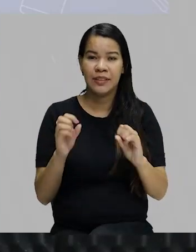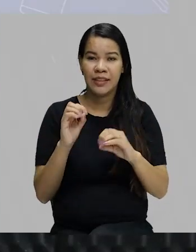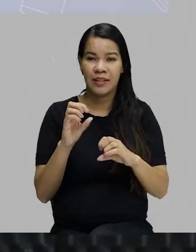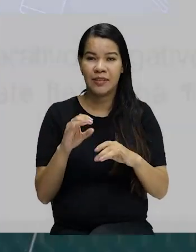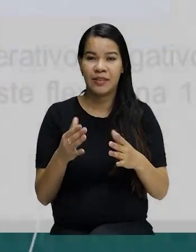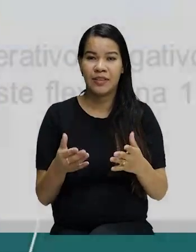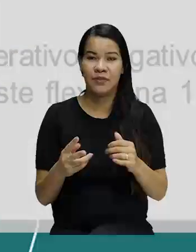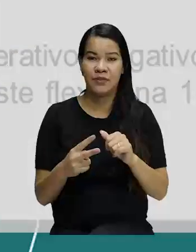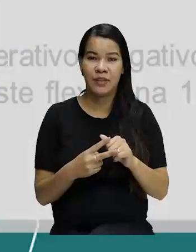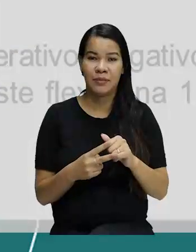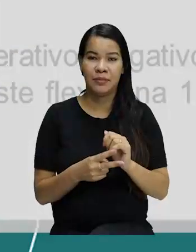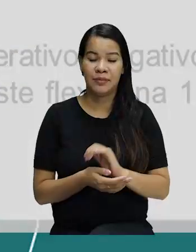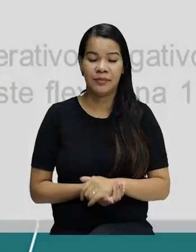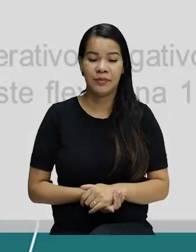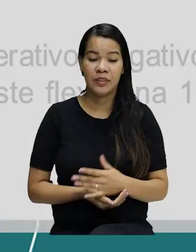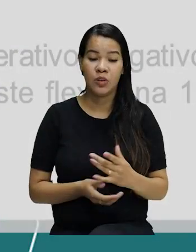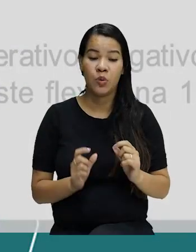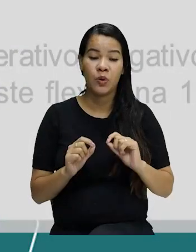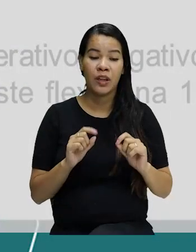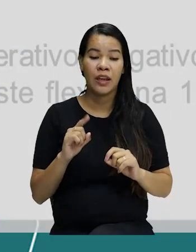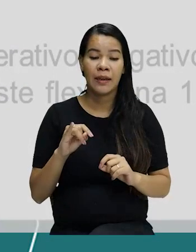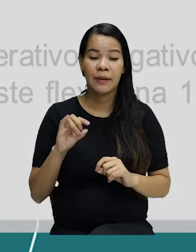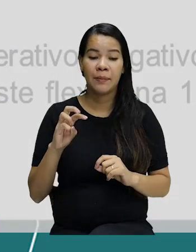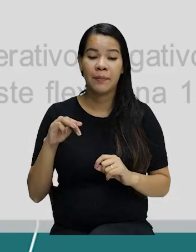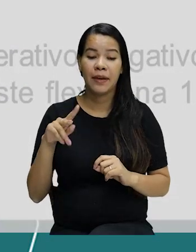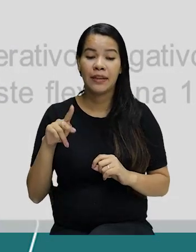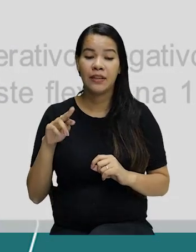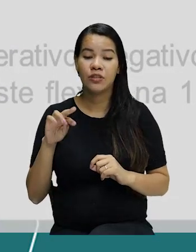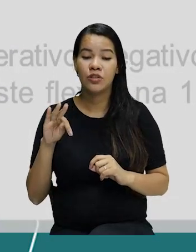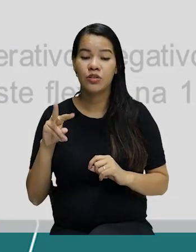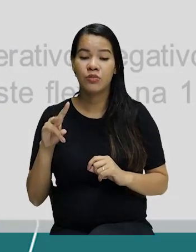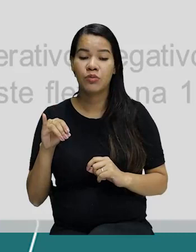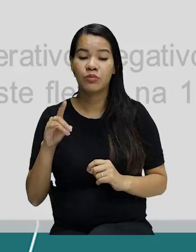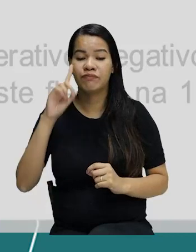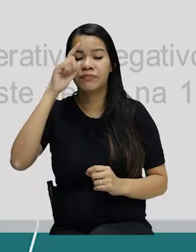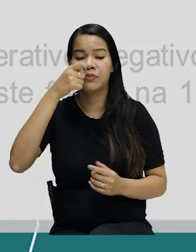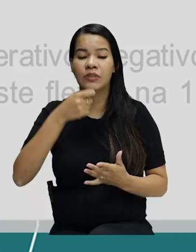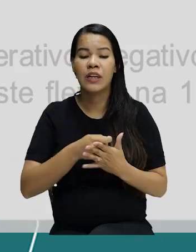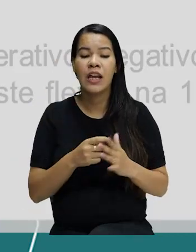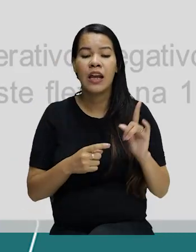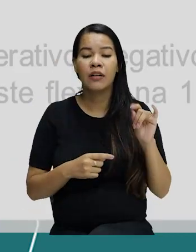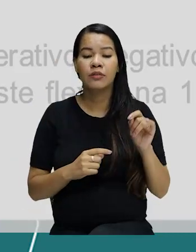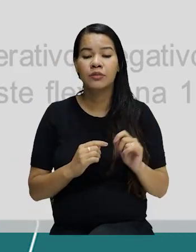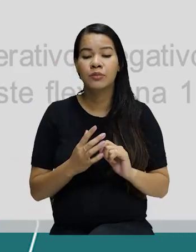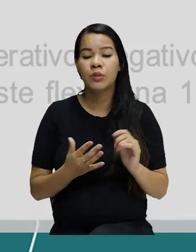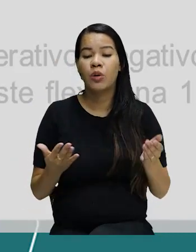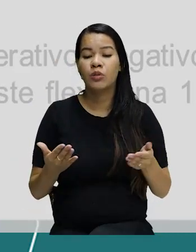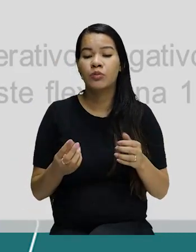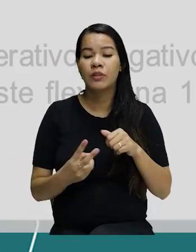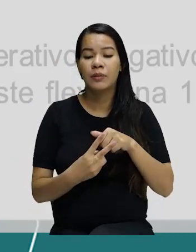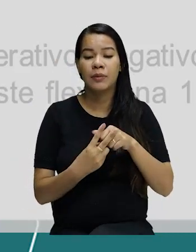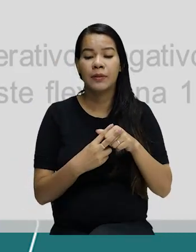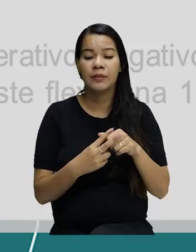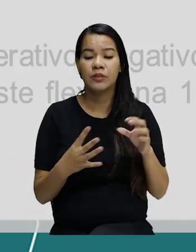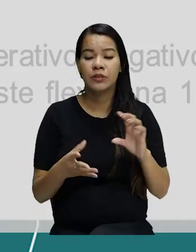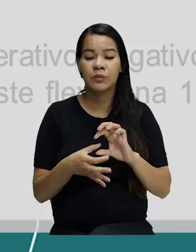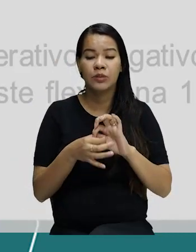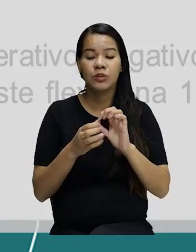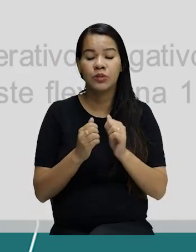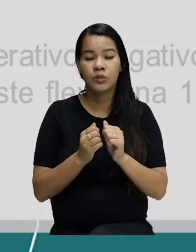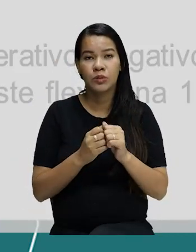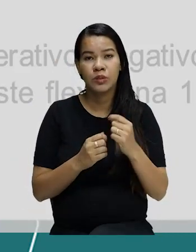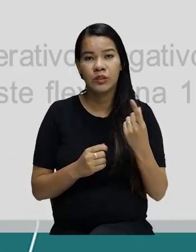Vamos lá. Então, o que é o imperativo? O imperativo é um dos modos verbais juntamente com o modo indicativo e